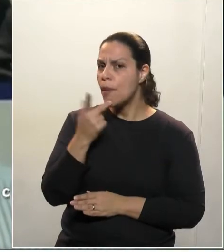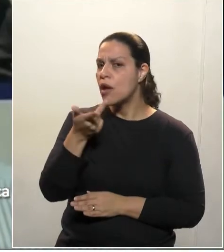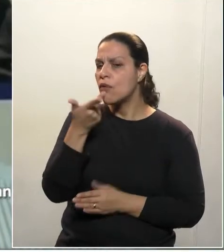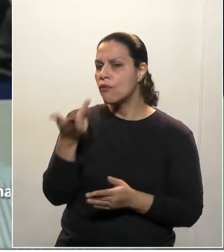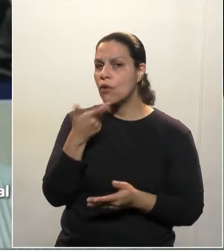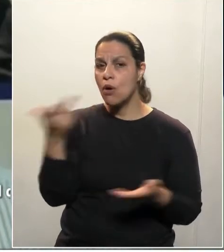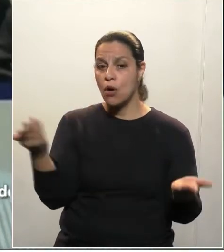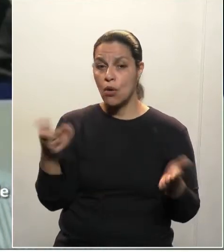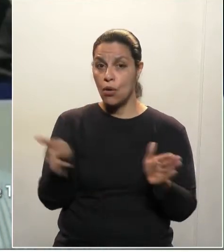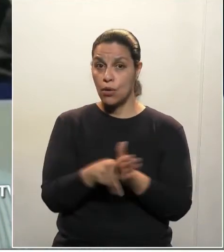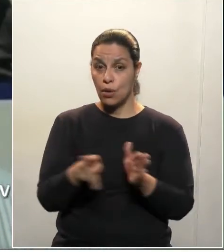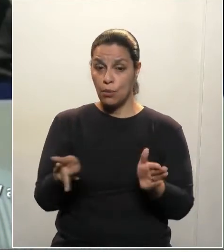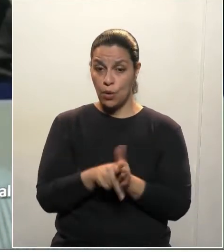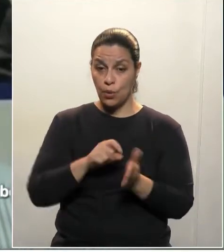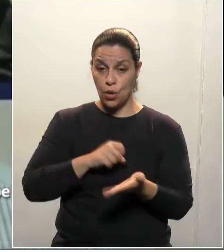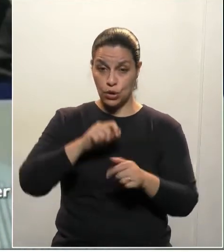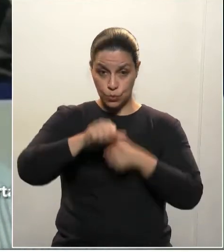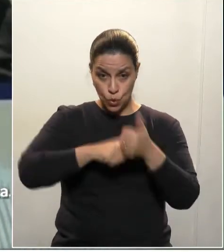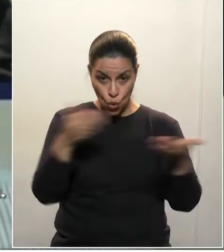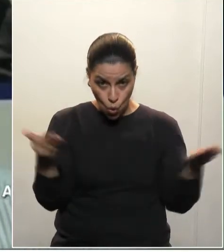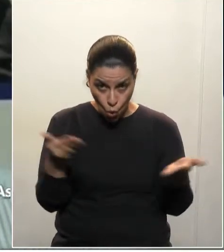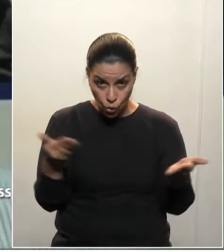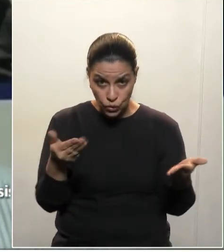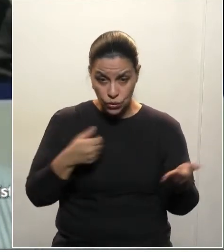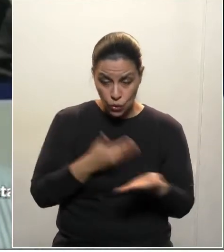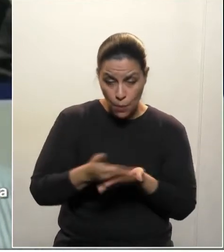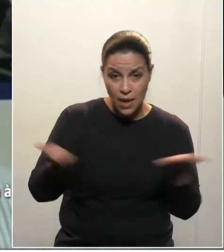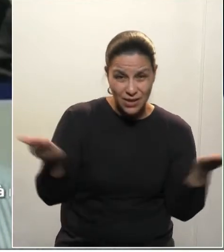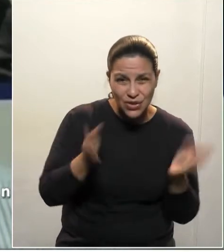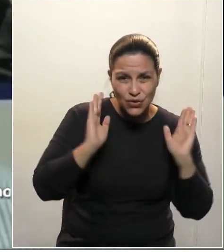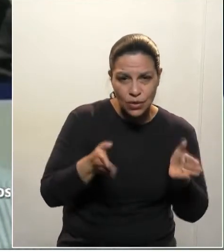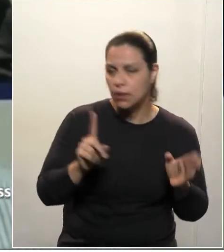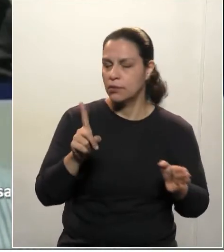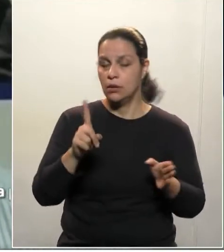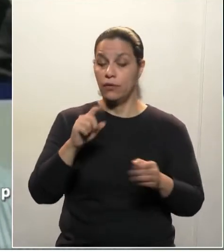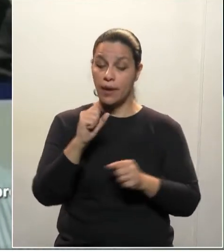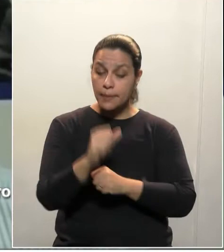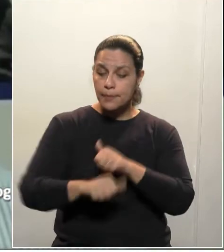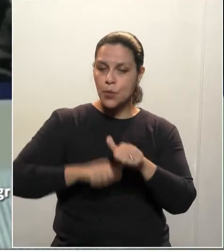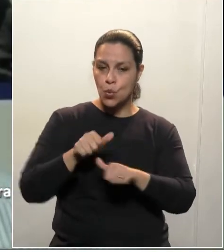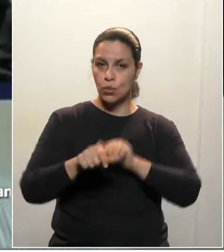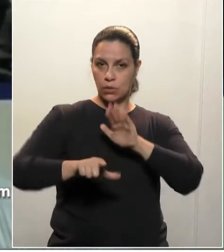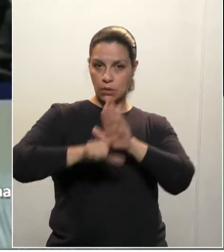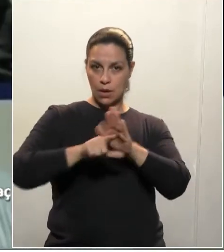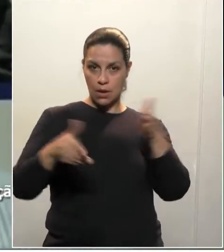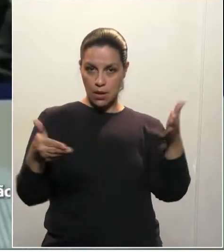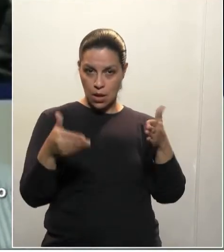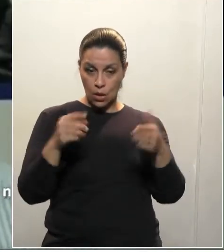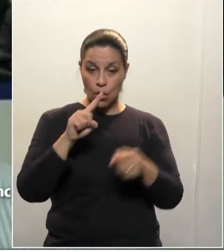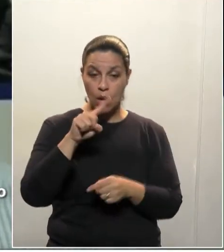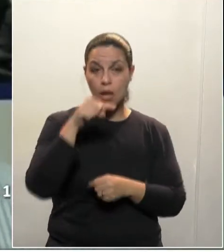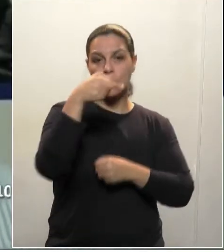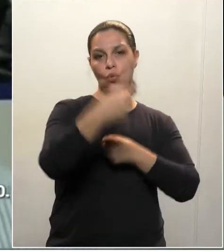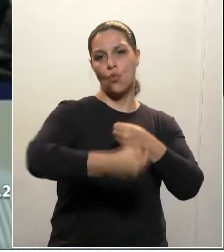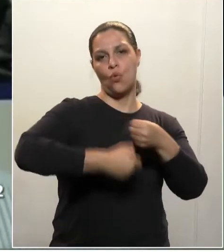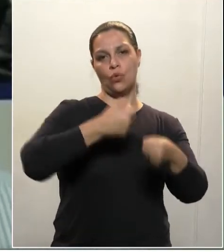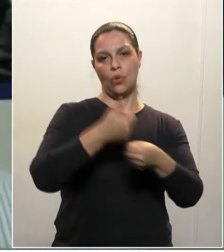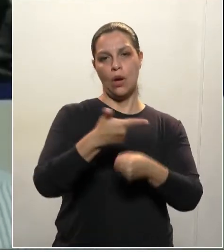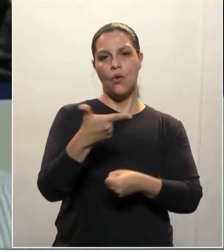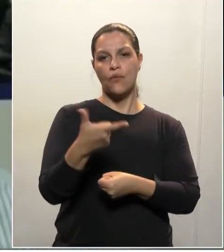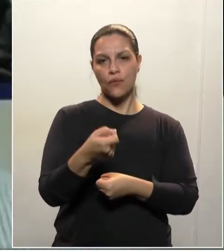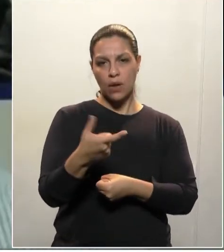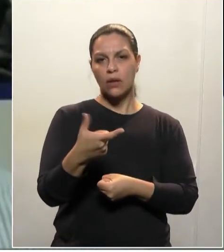alterações produziriam efeito esse ano ou só no ano que vem. Só no ano que vem. Porque como nós estamos tratando de emolumentos e eles têm